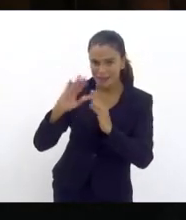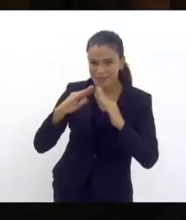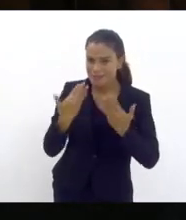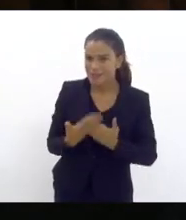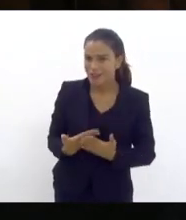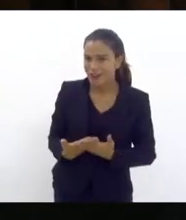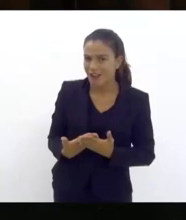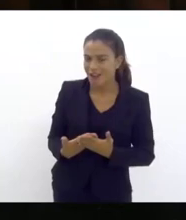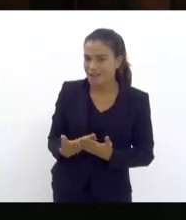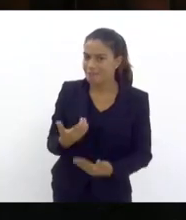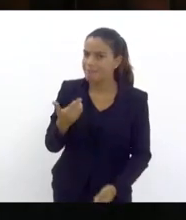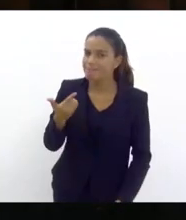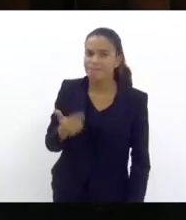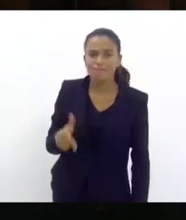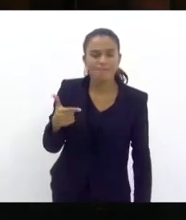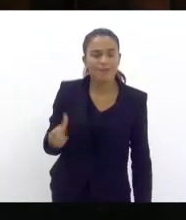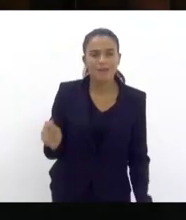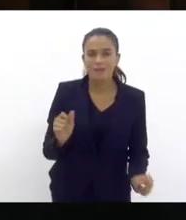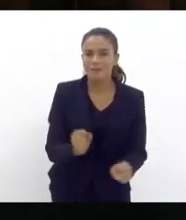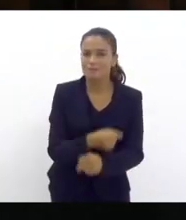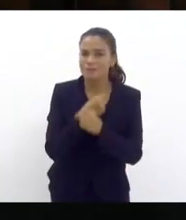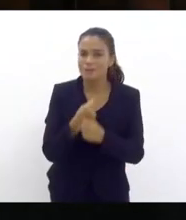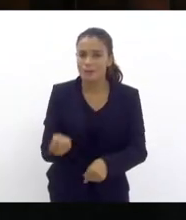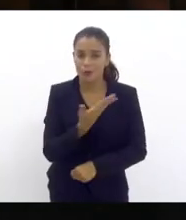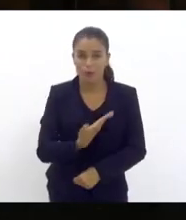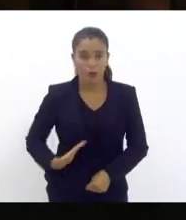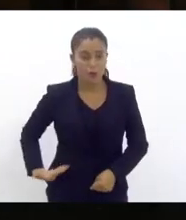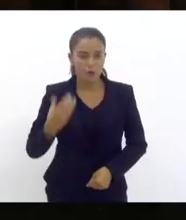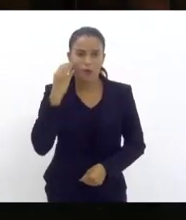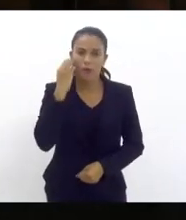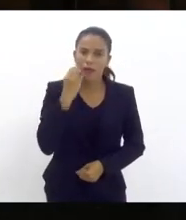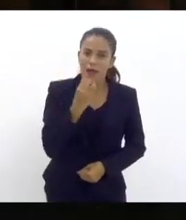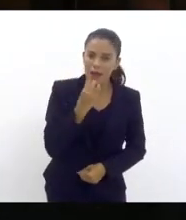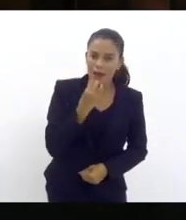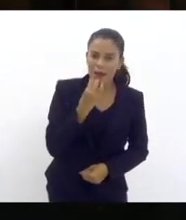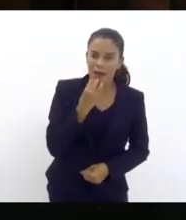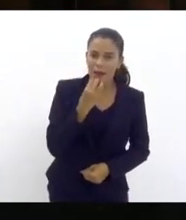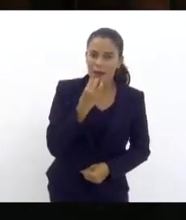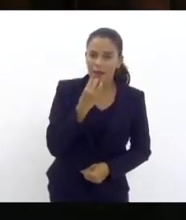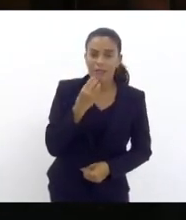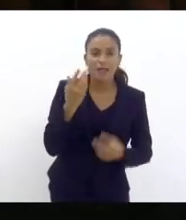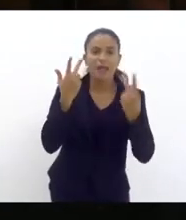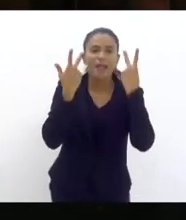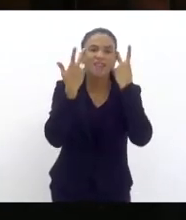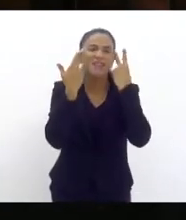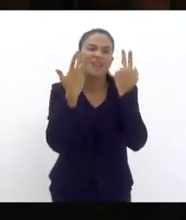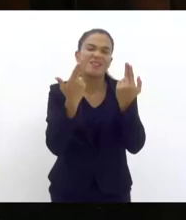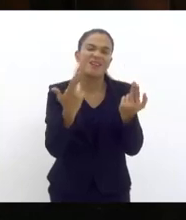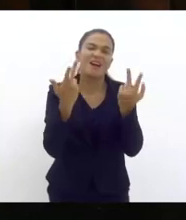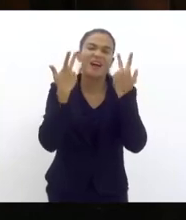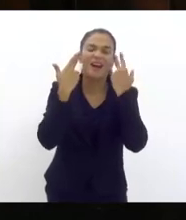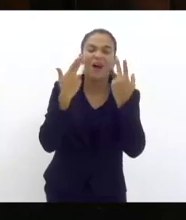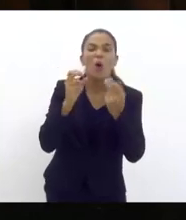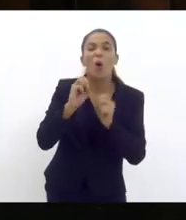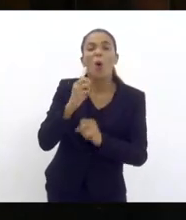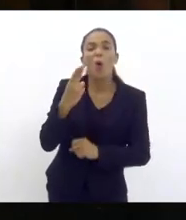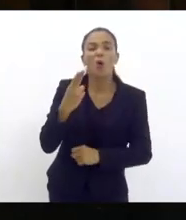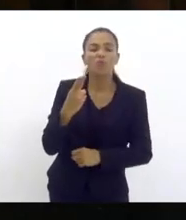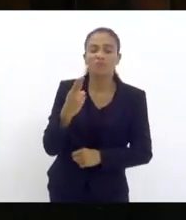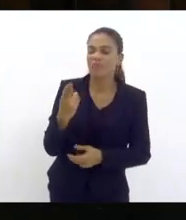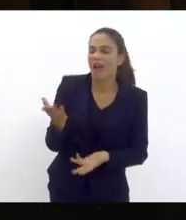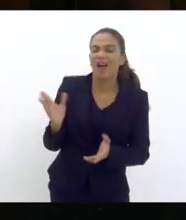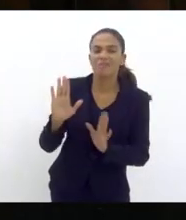dá senhor governador do estado do Rio de Janeiro Cláudio Castro de naturalizar ou de inviabilizar